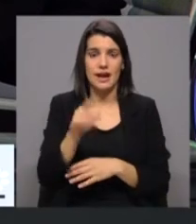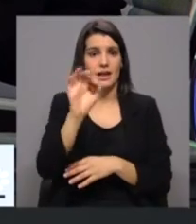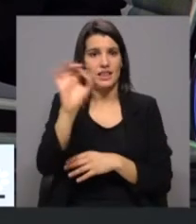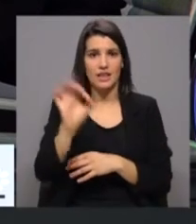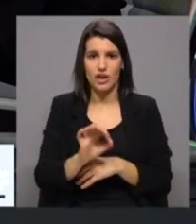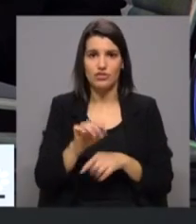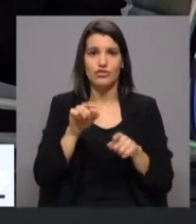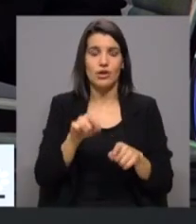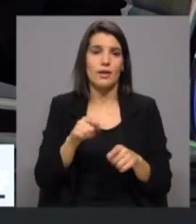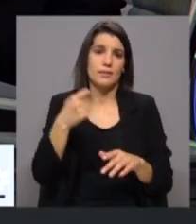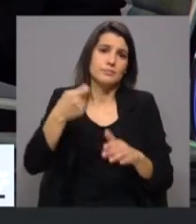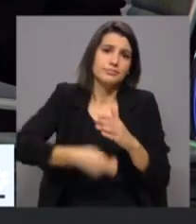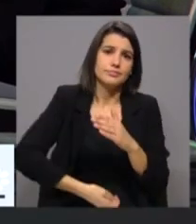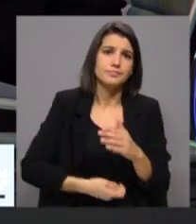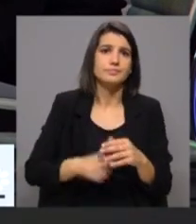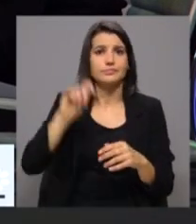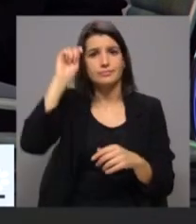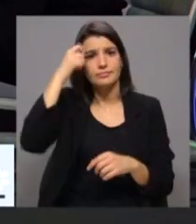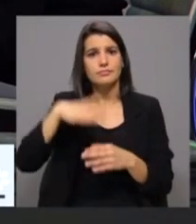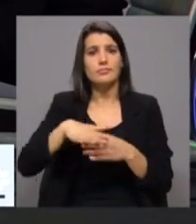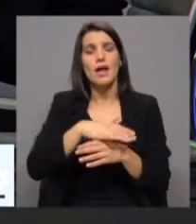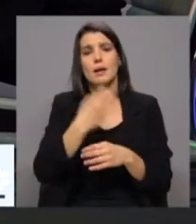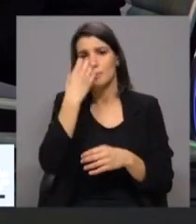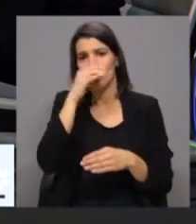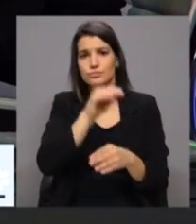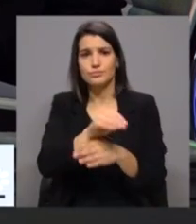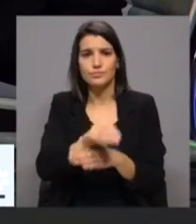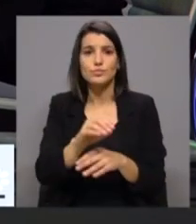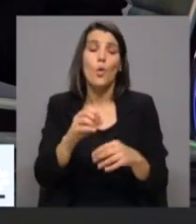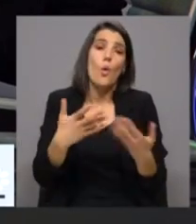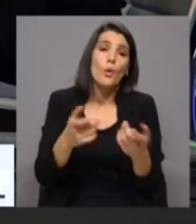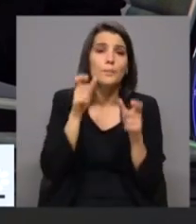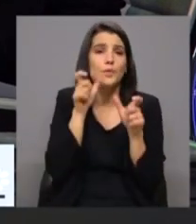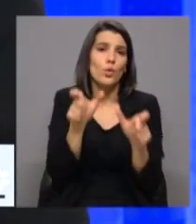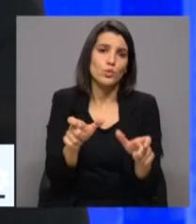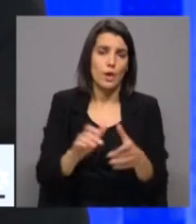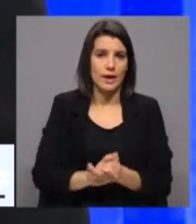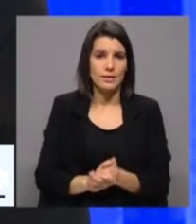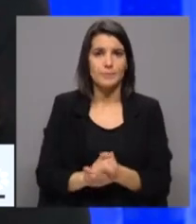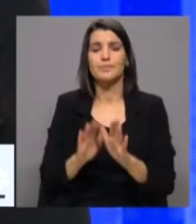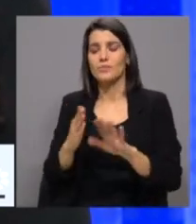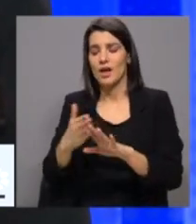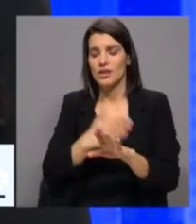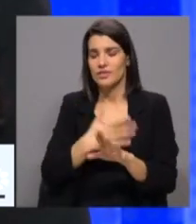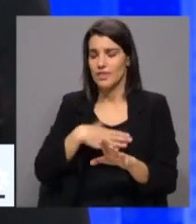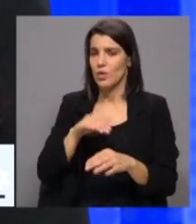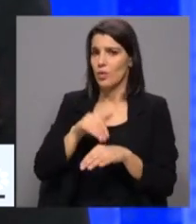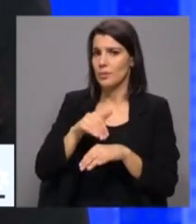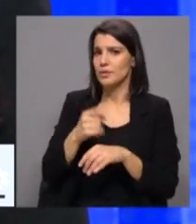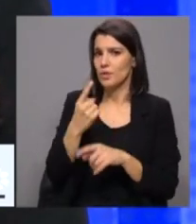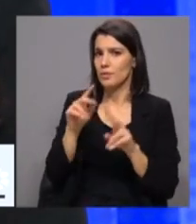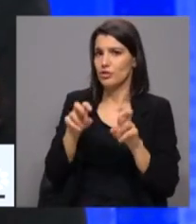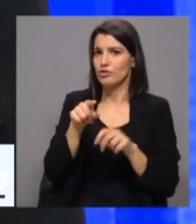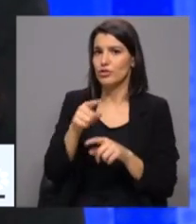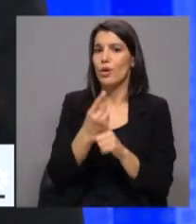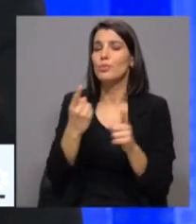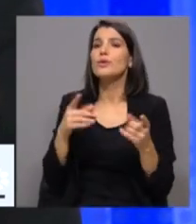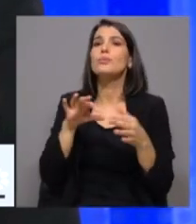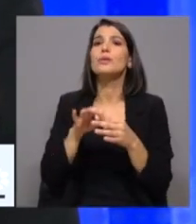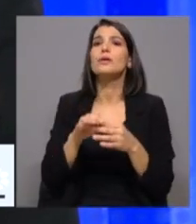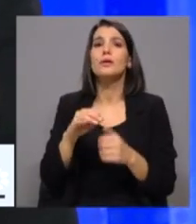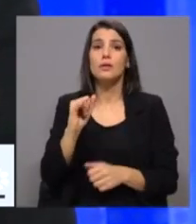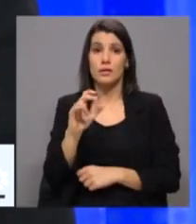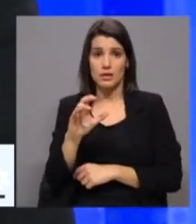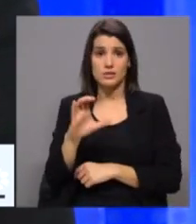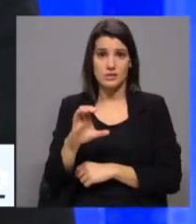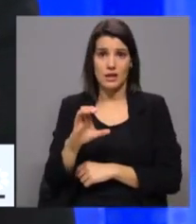para penalizar a pecuária ou para regular a pecuária. Antes de mais, deixe-me só comentar uma questão, porque em relação ao IRC